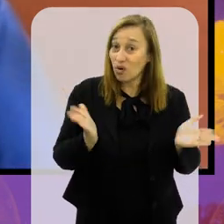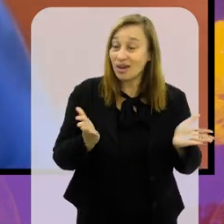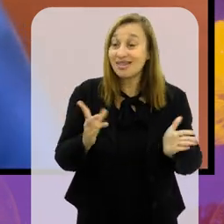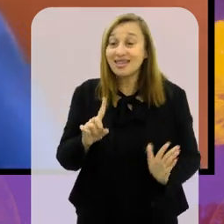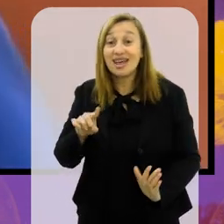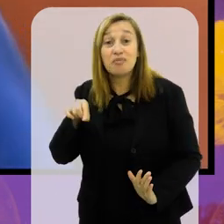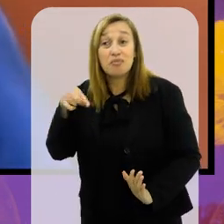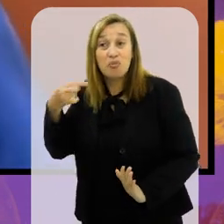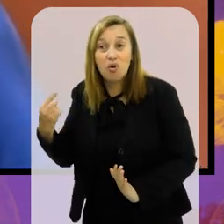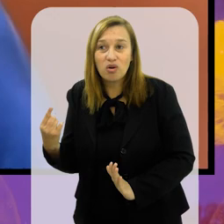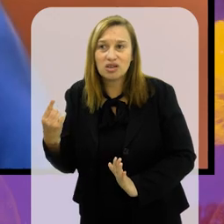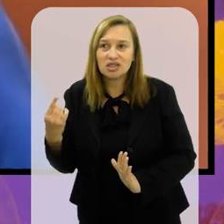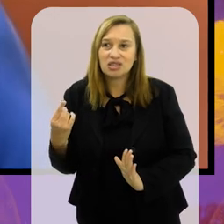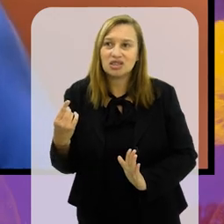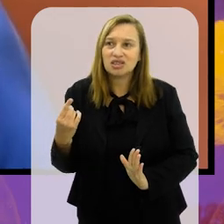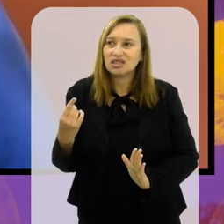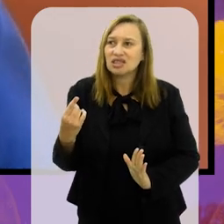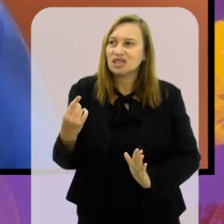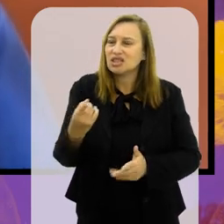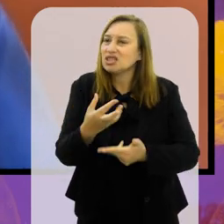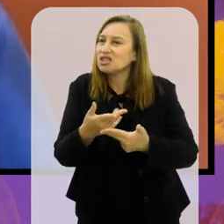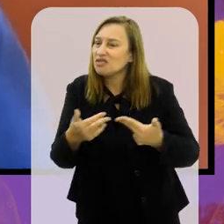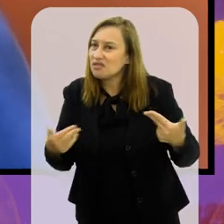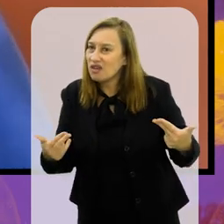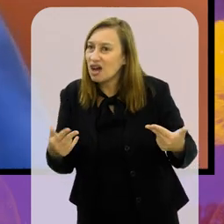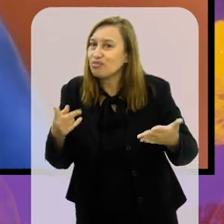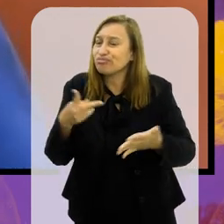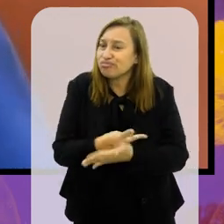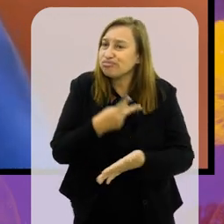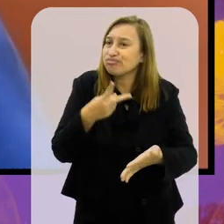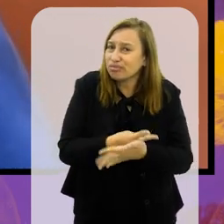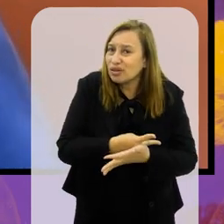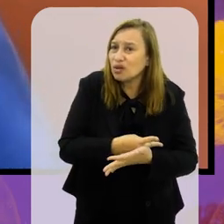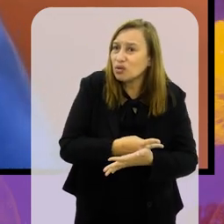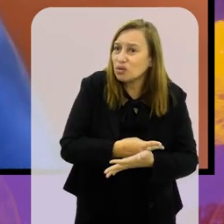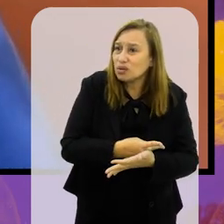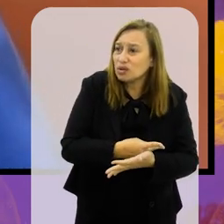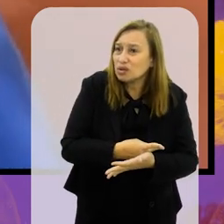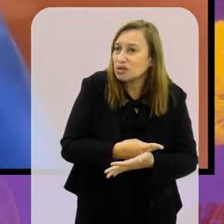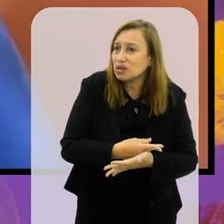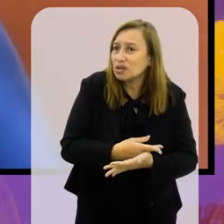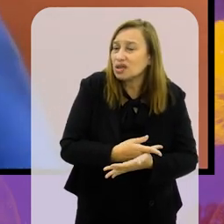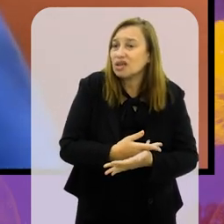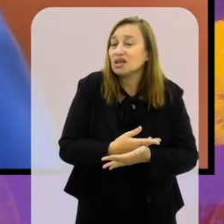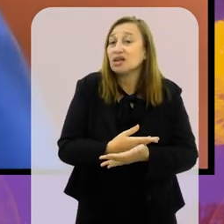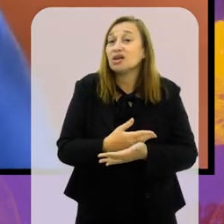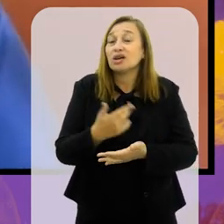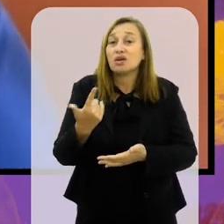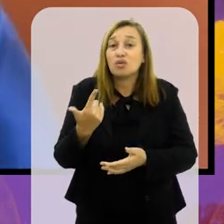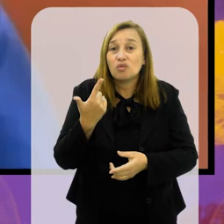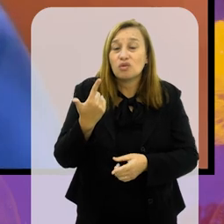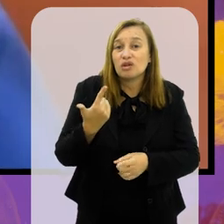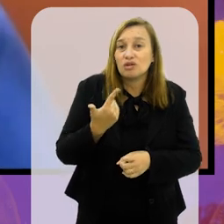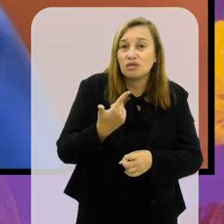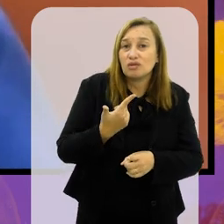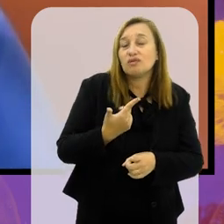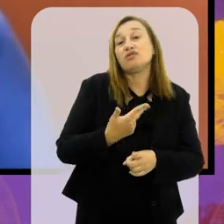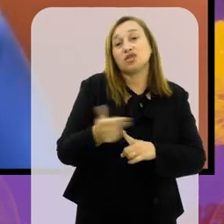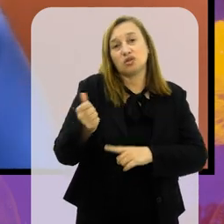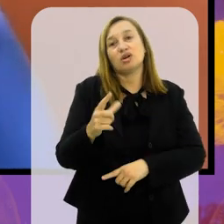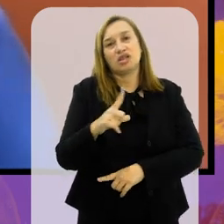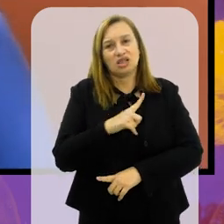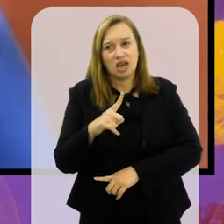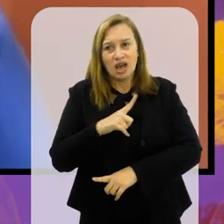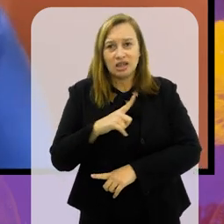agora, depois de tanta cara na porta, de tanta cara na parede, que acerte o